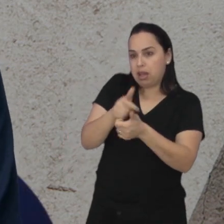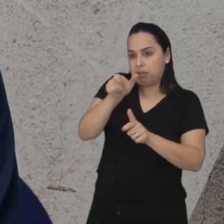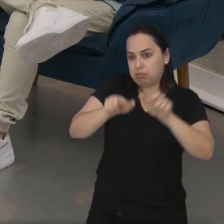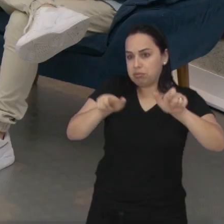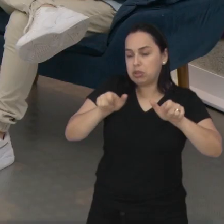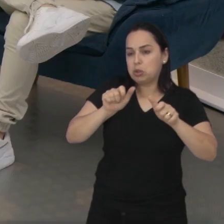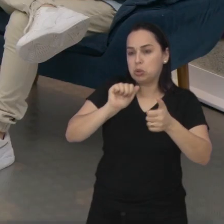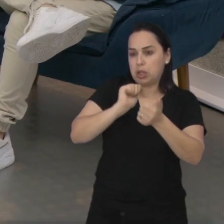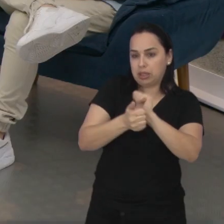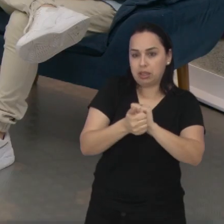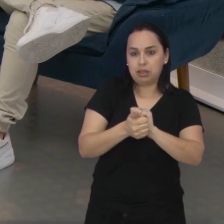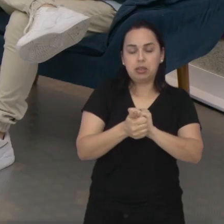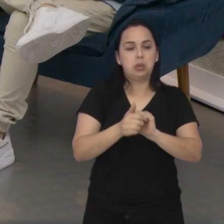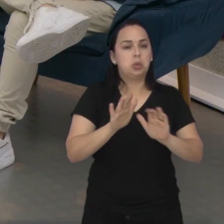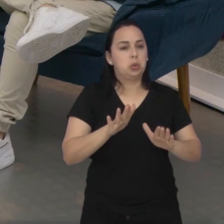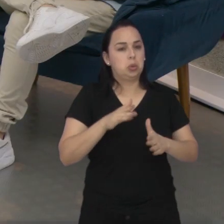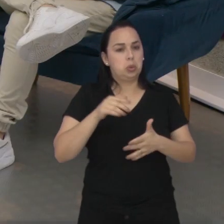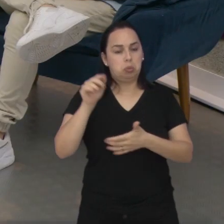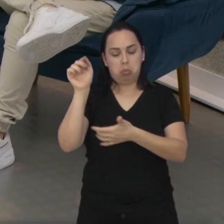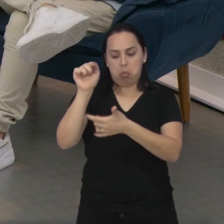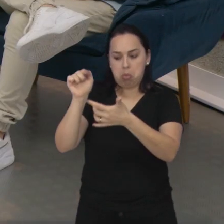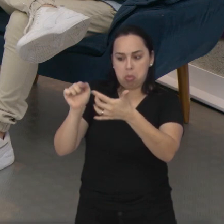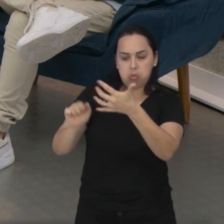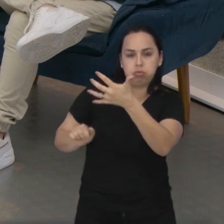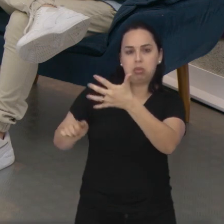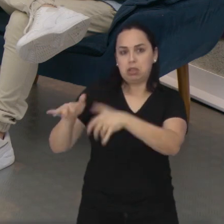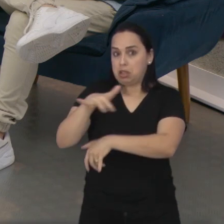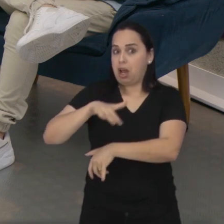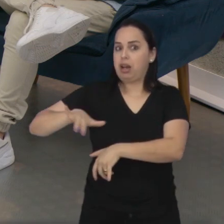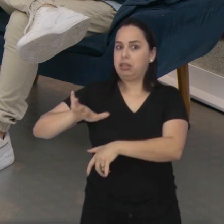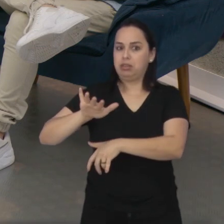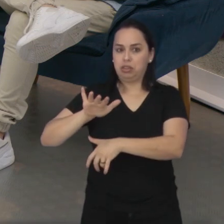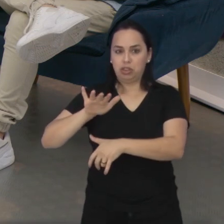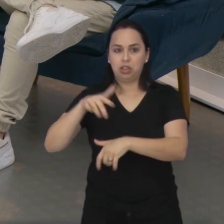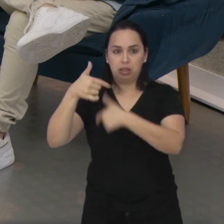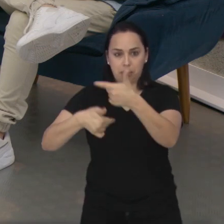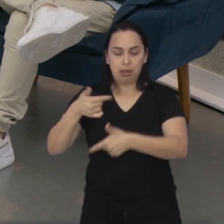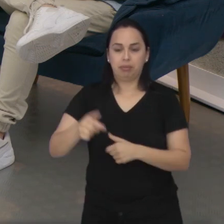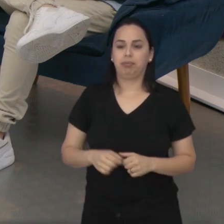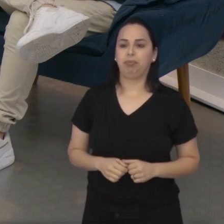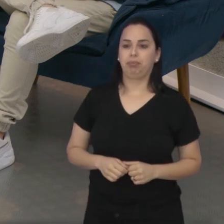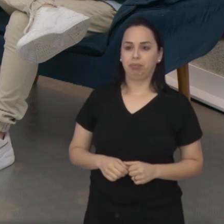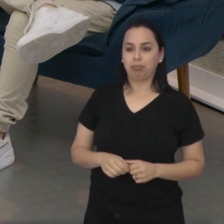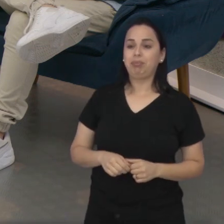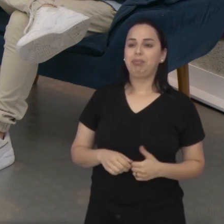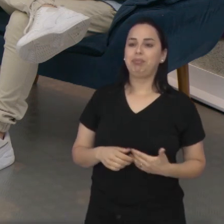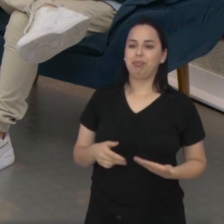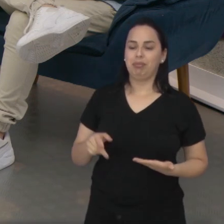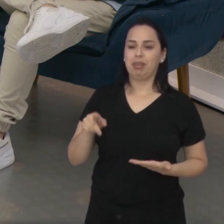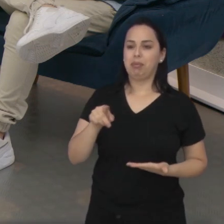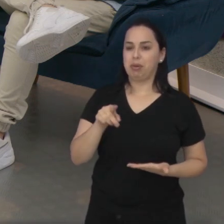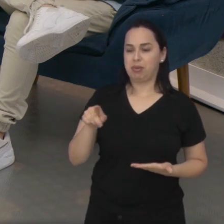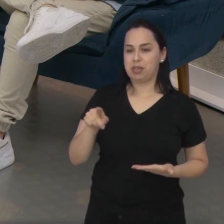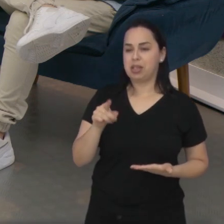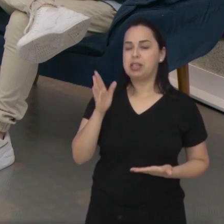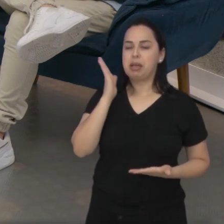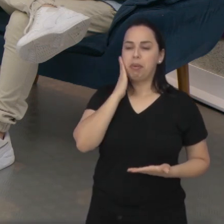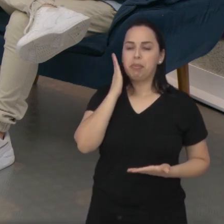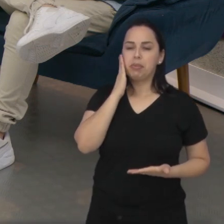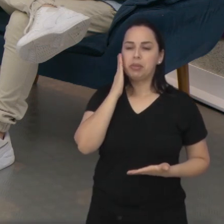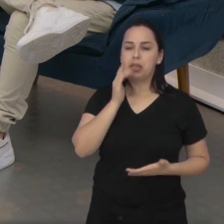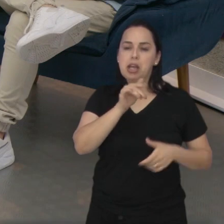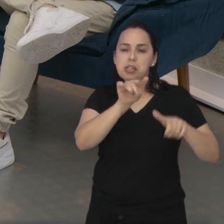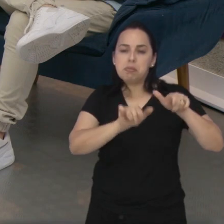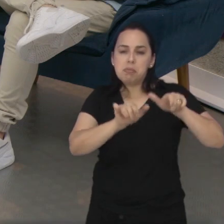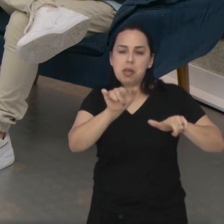atletas. Exato. Um universo... Bem vasto, né? Um vasto aí de atuação. E, professor, a gente sabe que lidar com